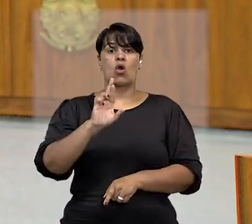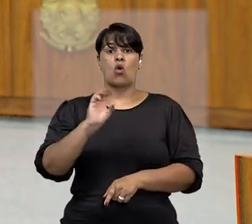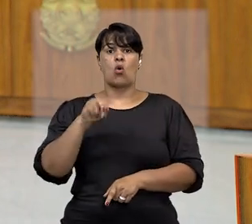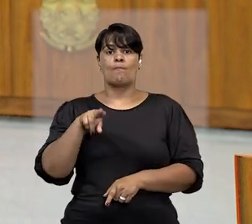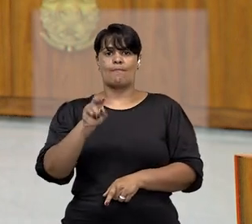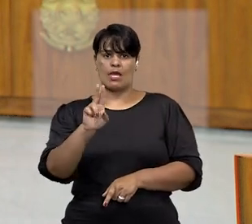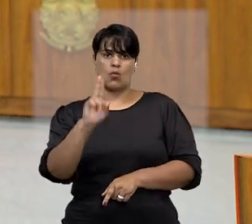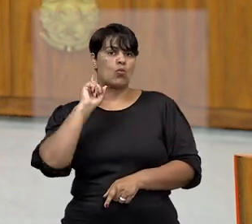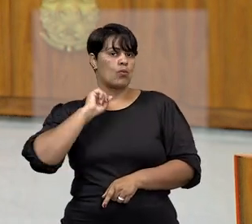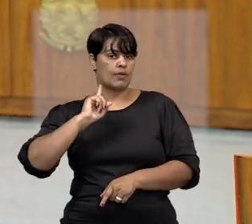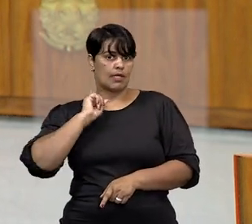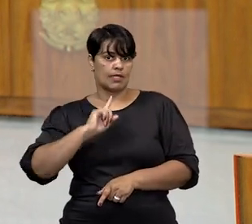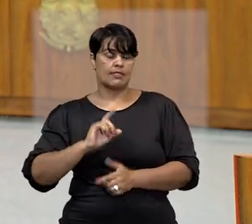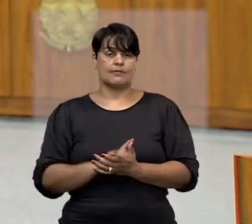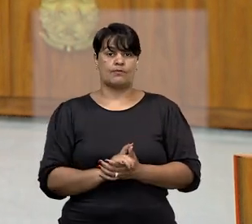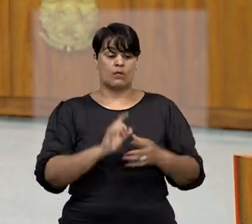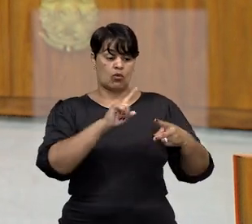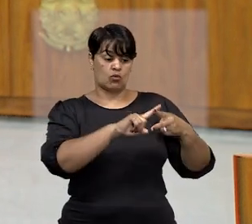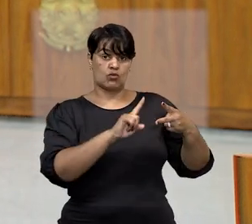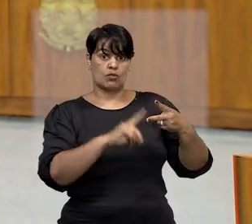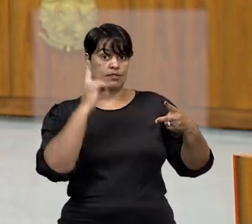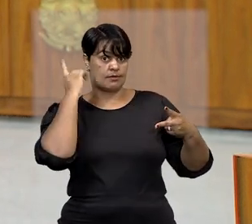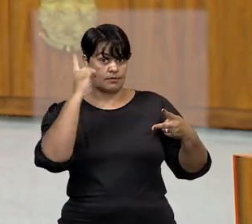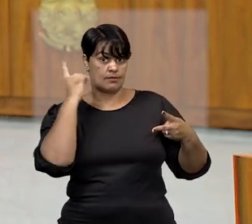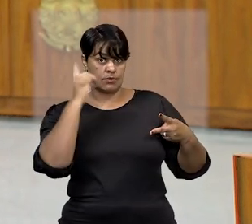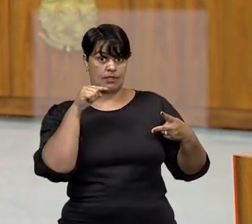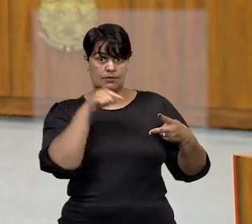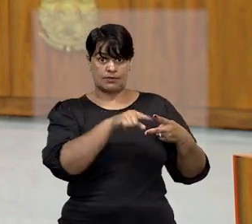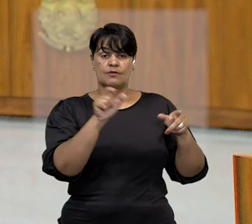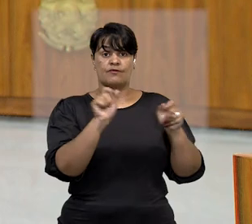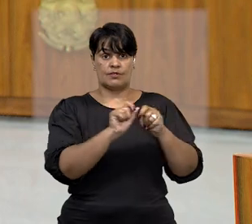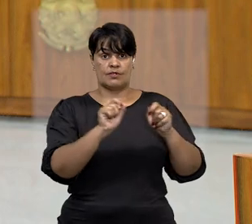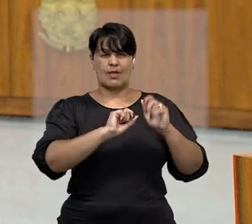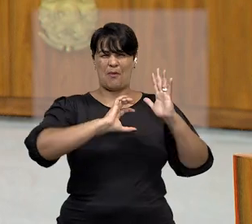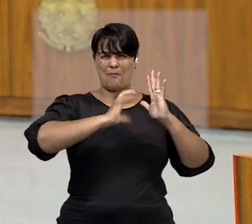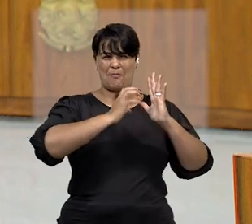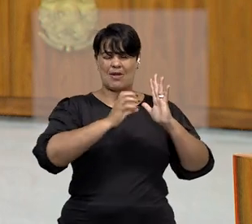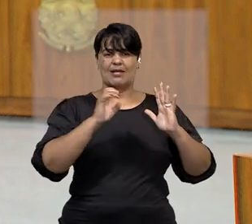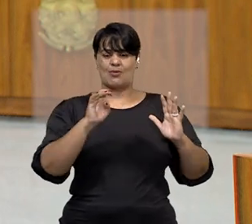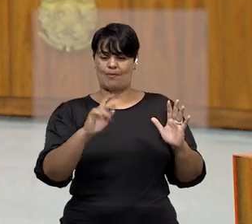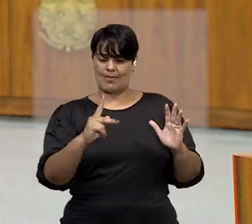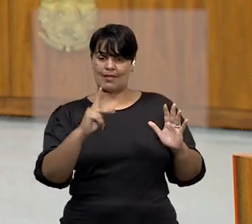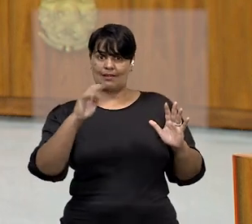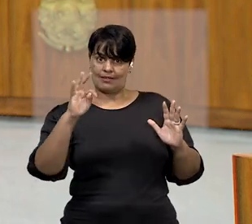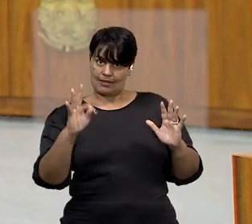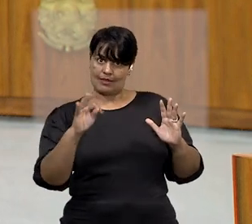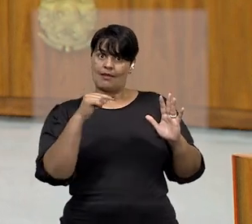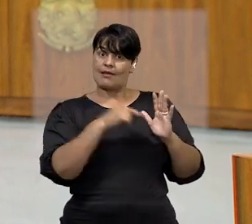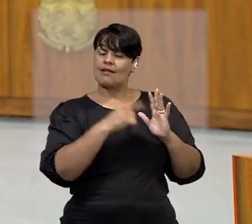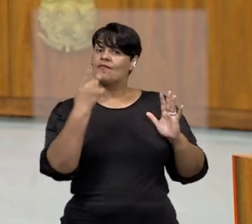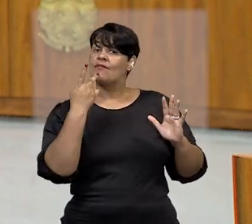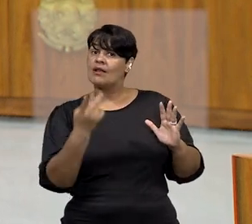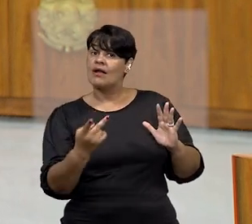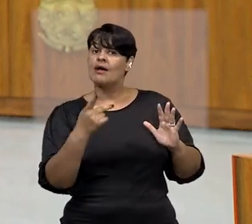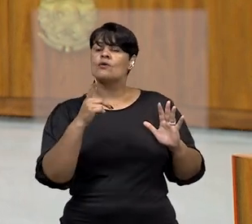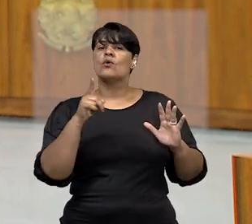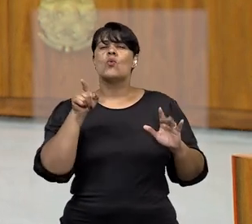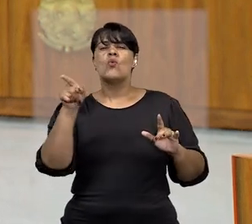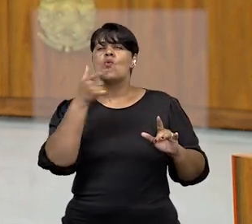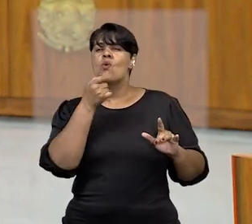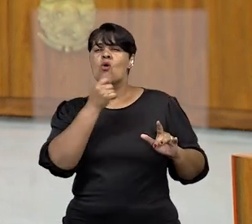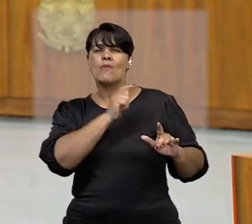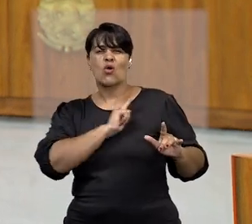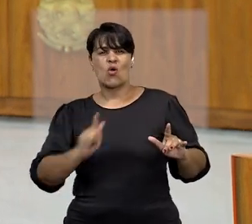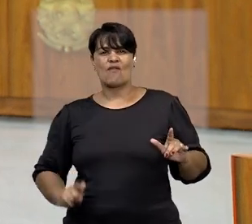os deputados federais Reginaldo Lopes e Zeca de Seu, ambos do Partido dos Trabalhadores, alegaram que, em uma entrevista, o